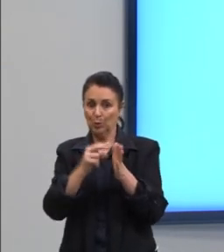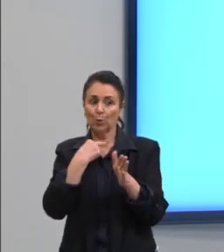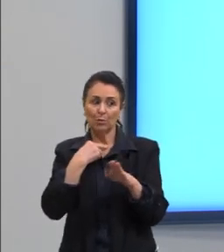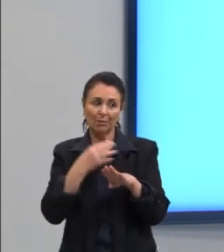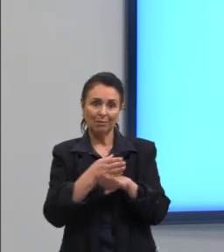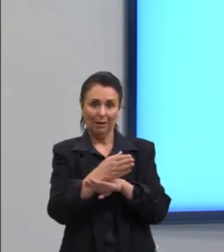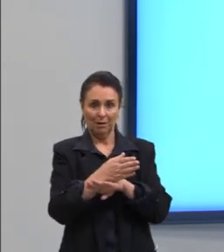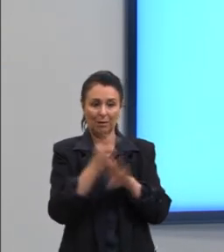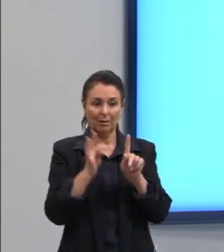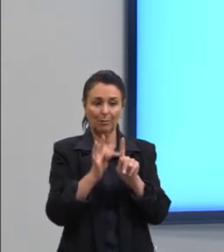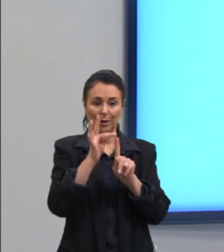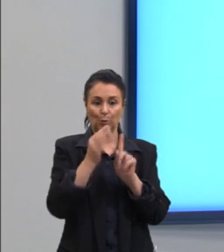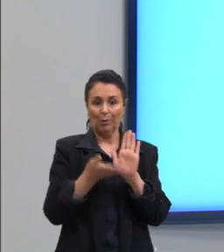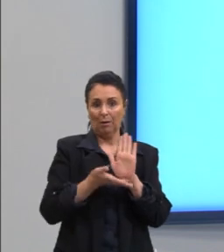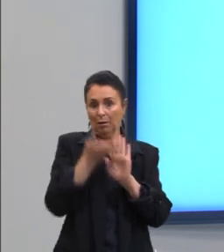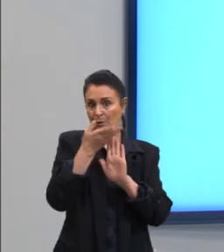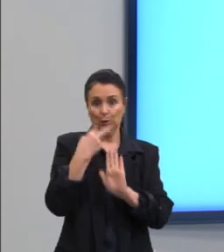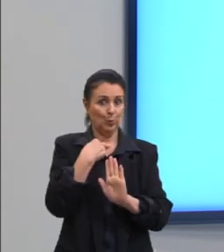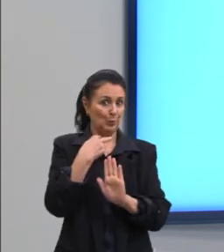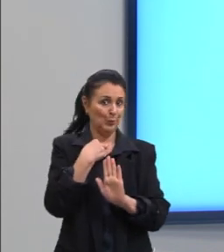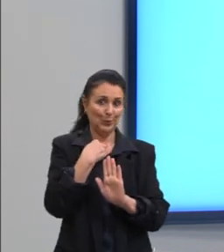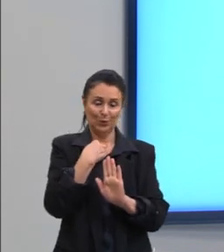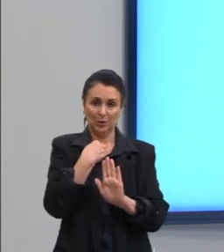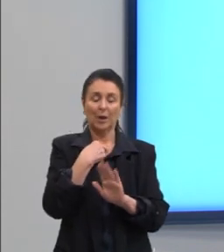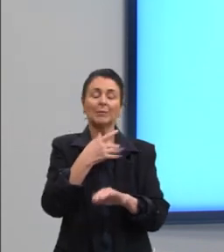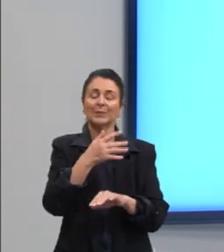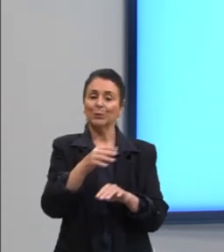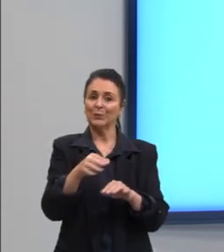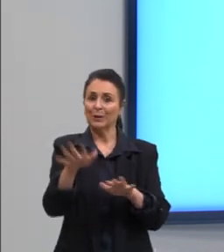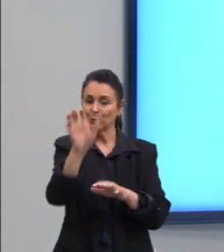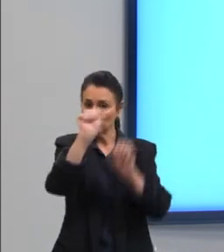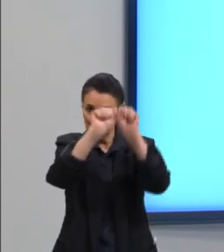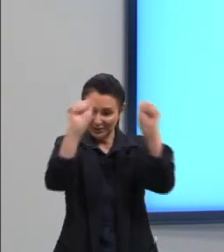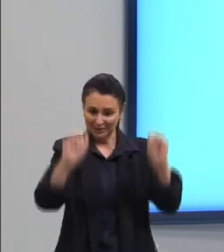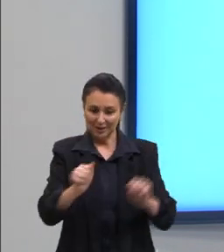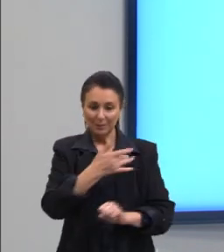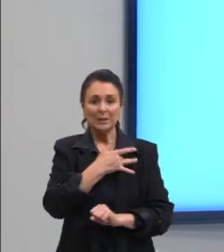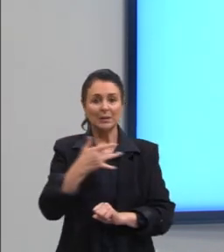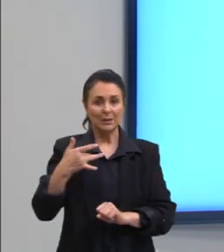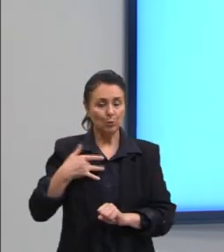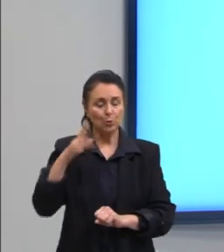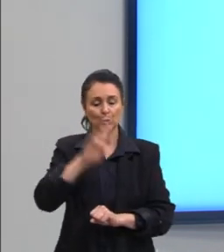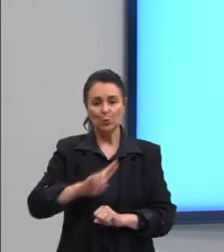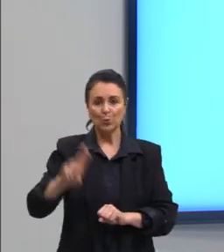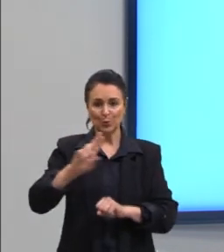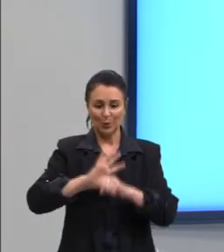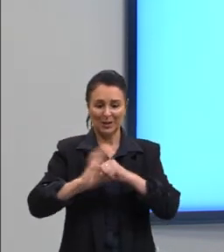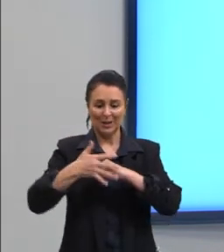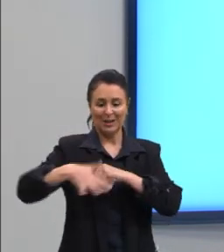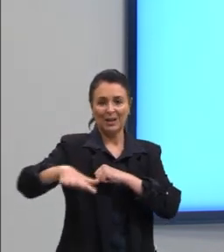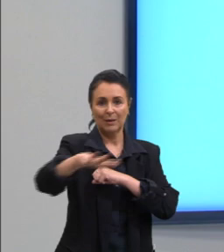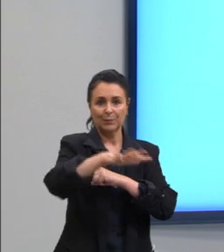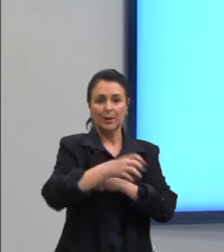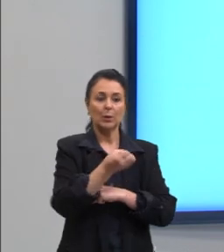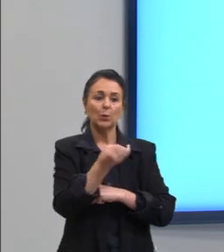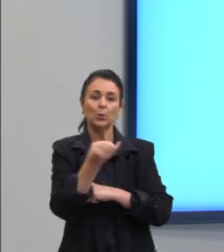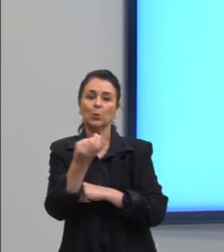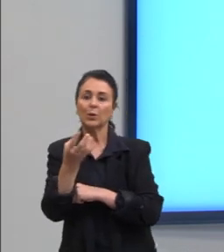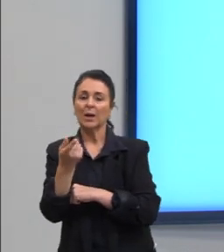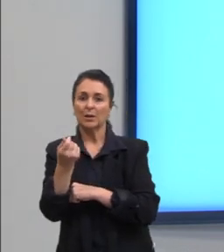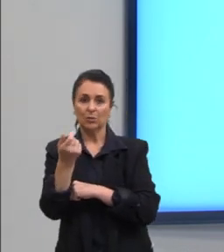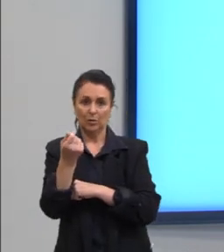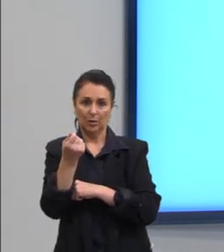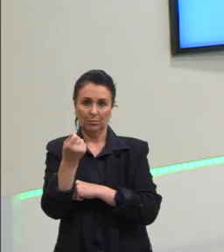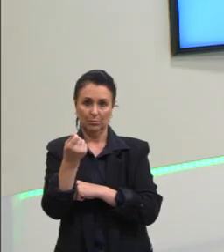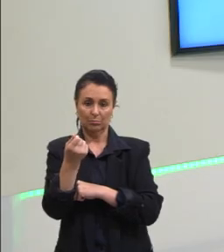dentro do sistema de saúde que foi utilizado durante a pandemia contar dinheiro então contar dinheiro era